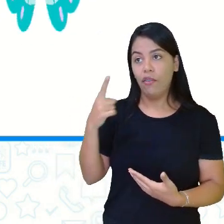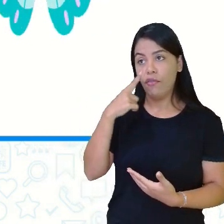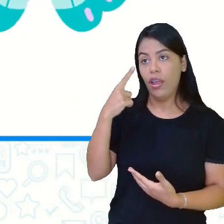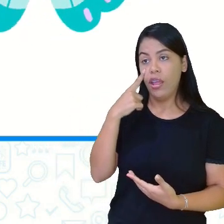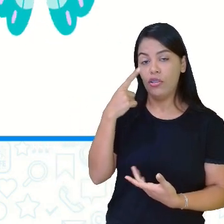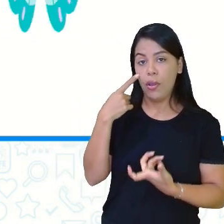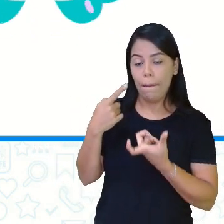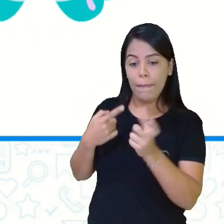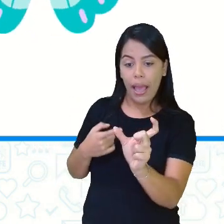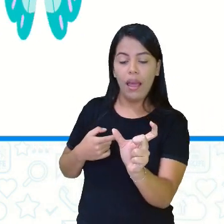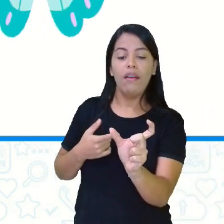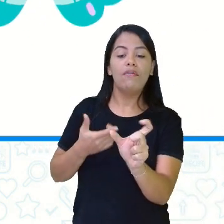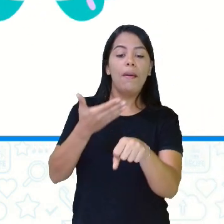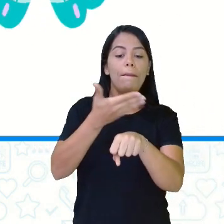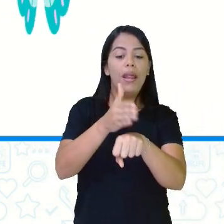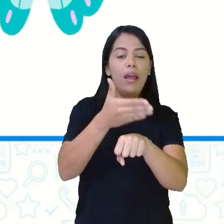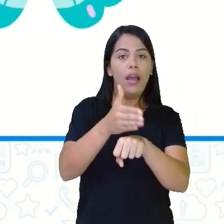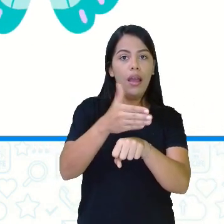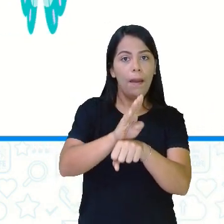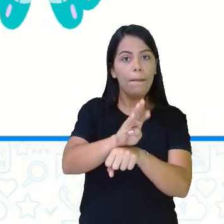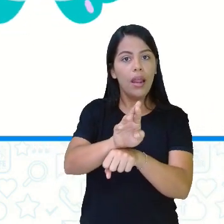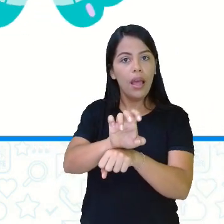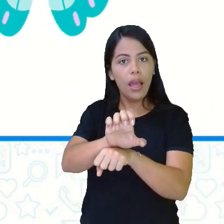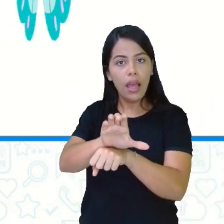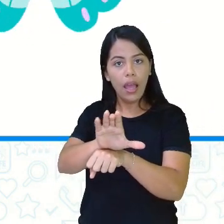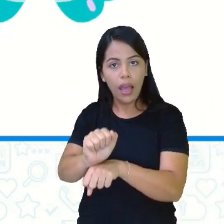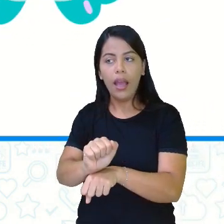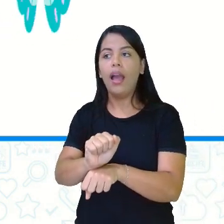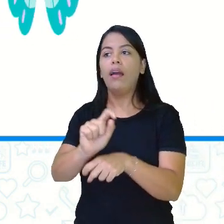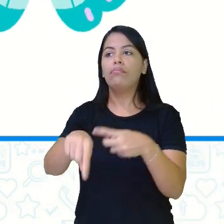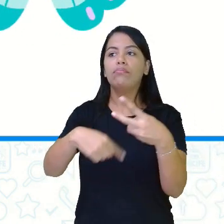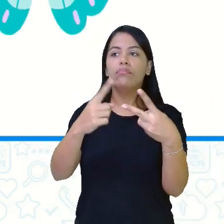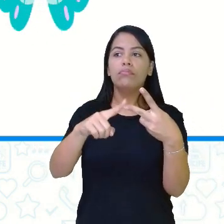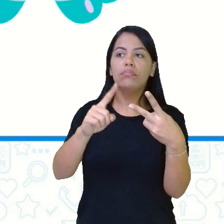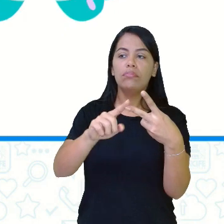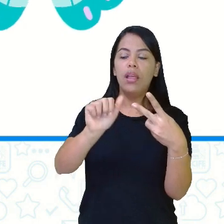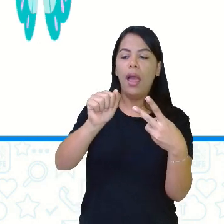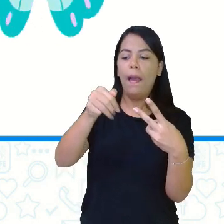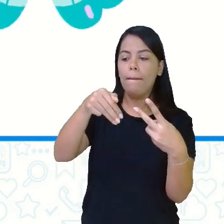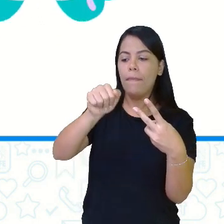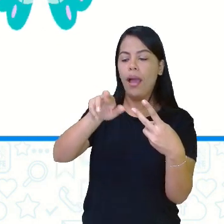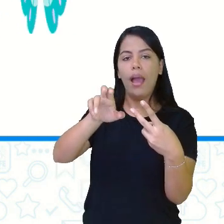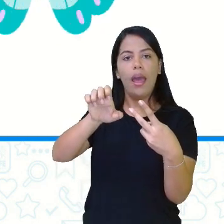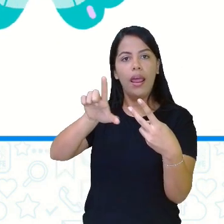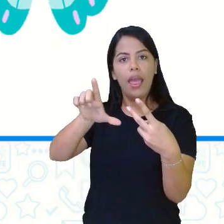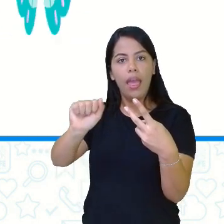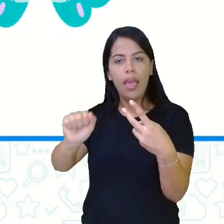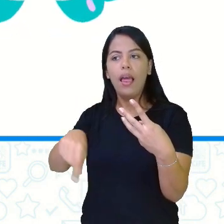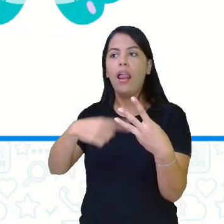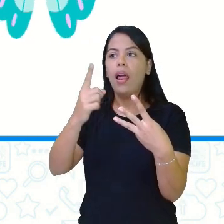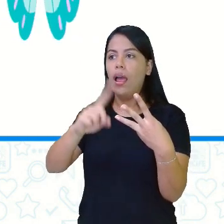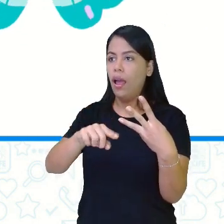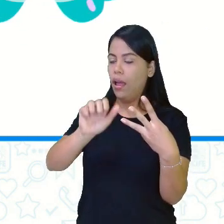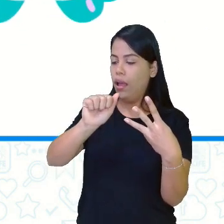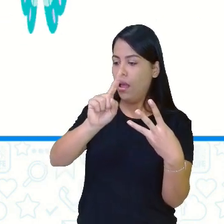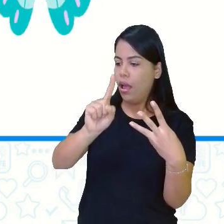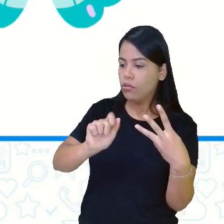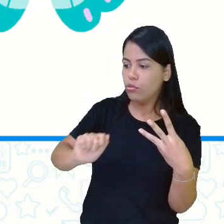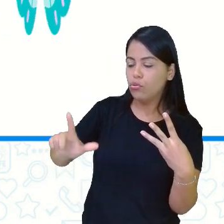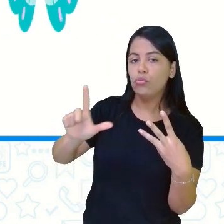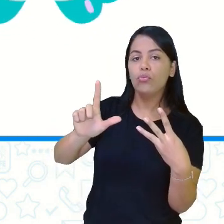azuis e pretas são adjetivos, porque especificam o